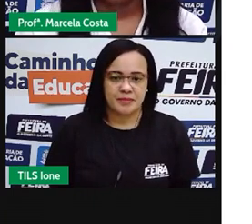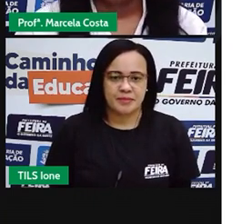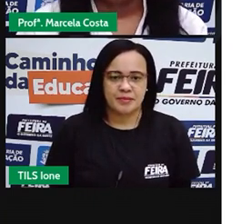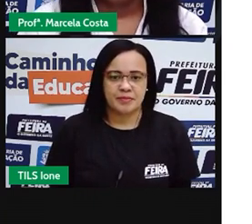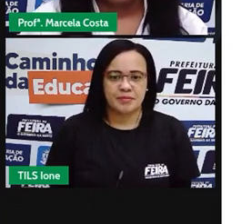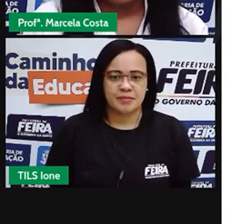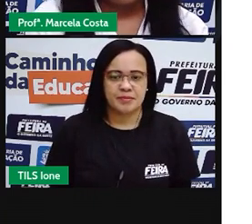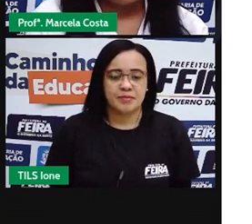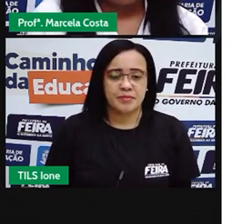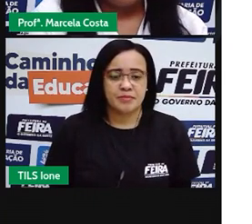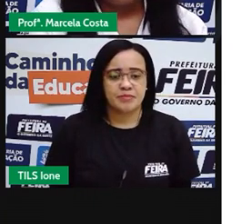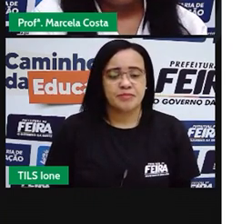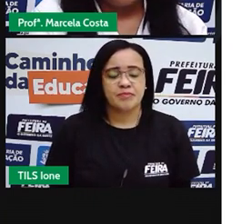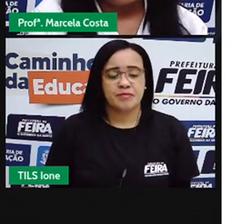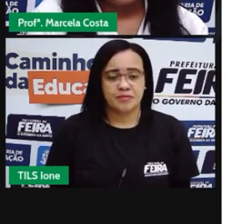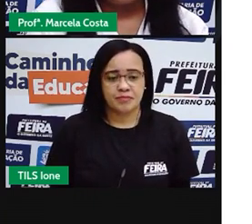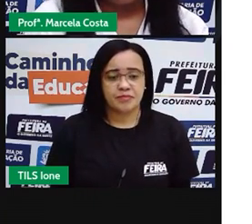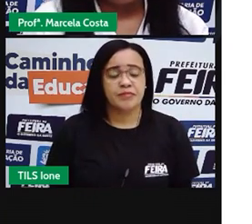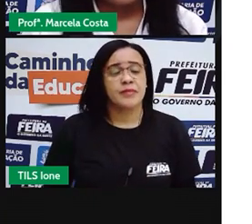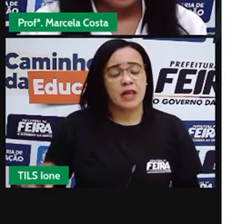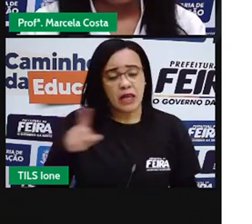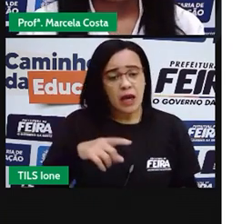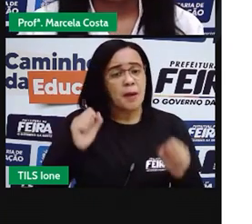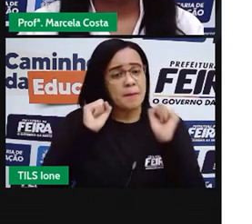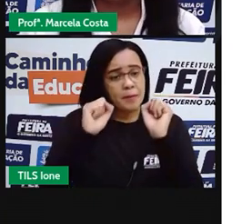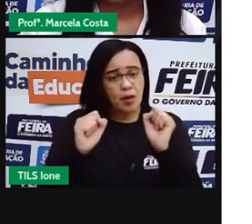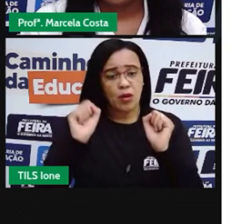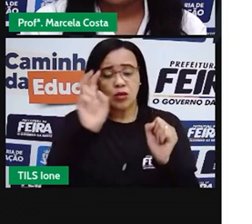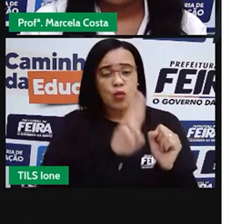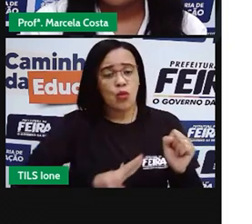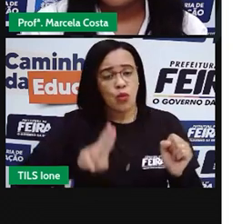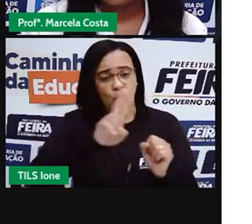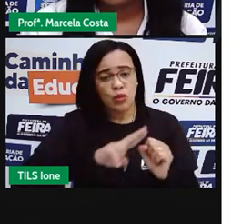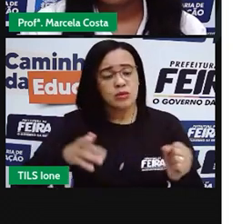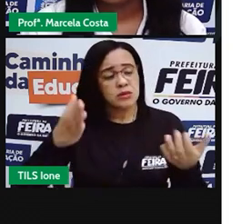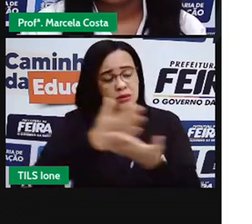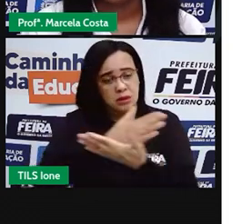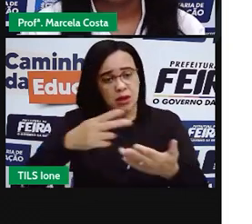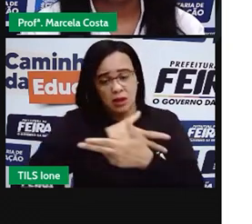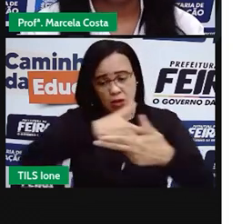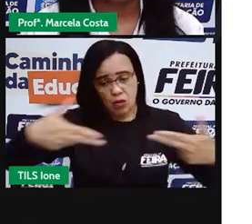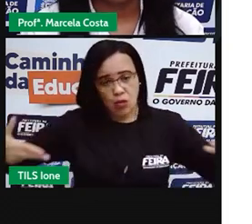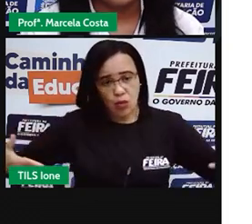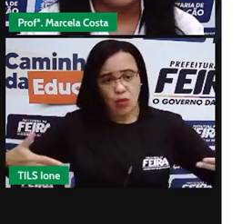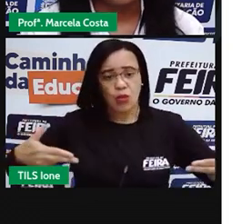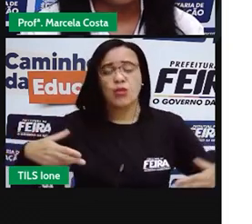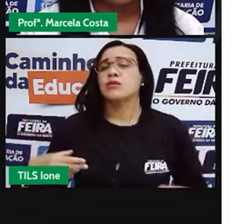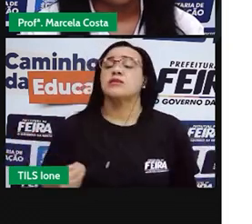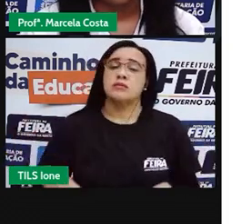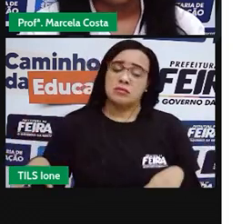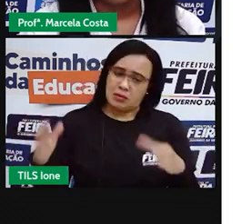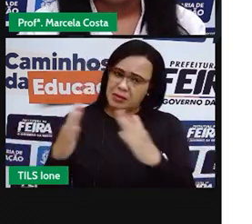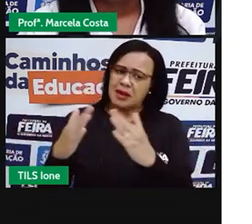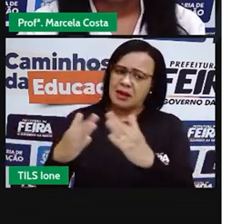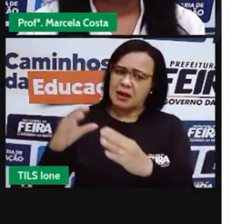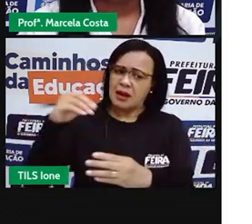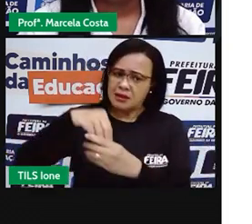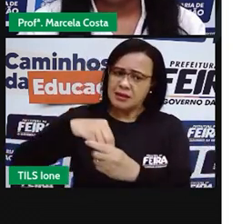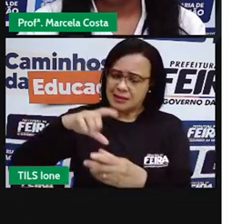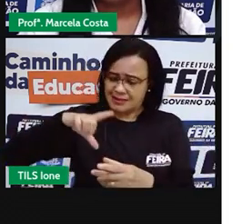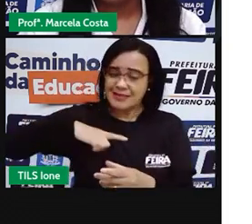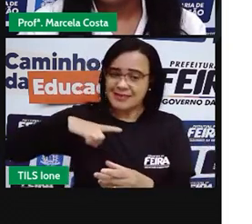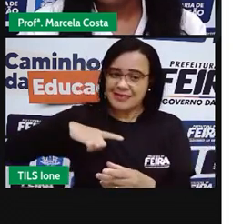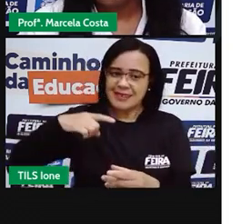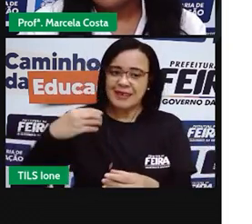que a gente pode usar alguns instrumentos convencionais para